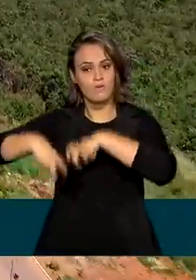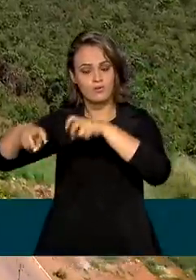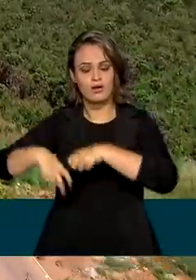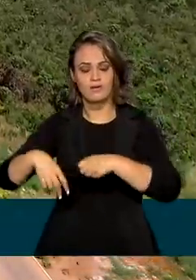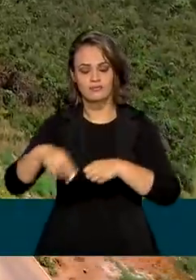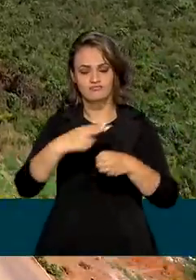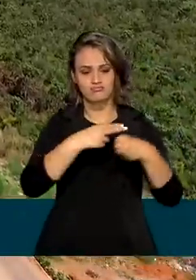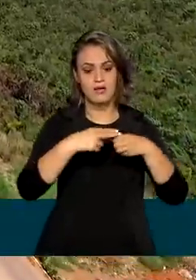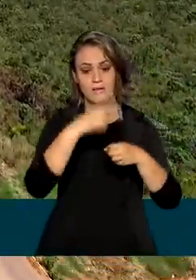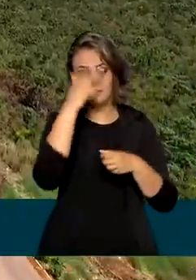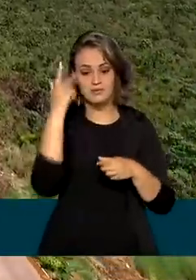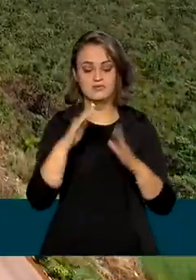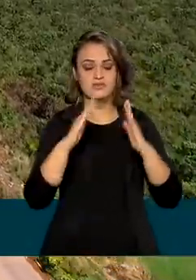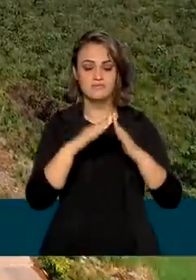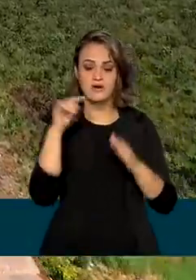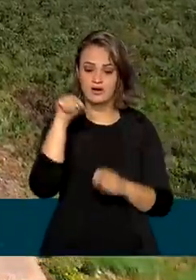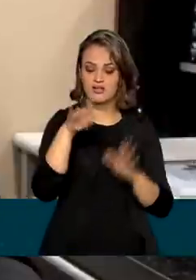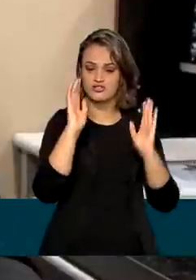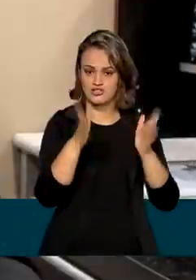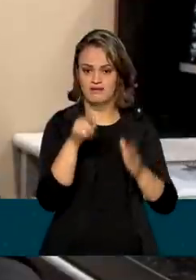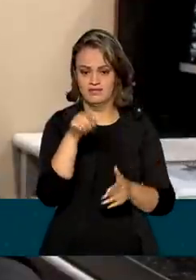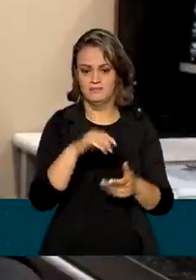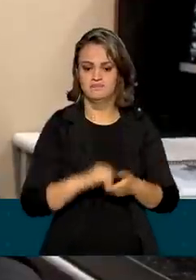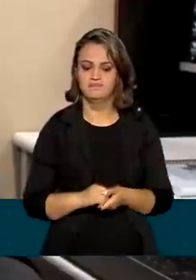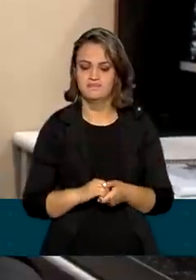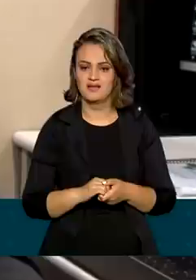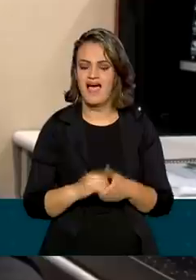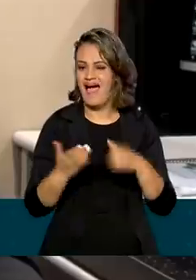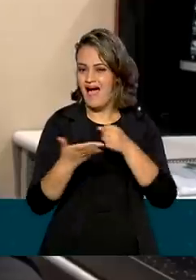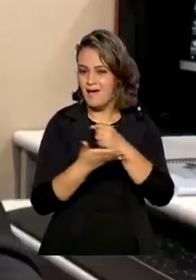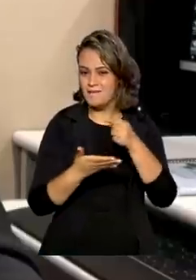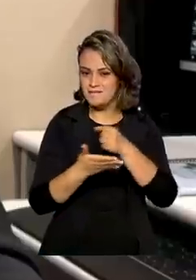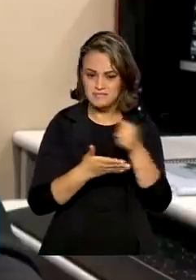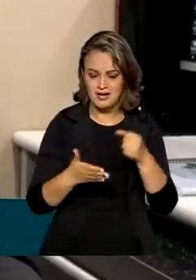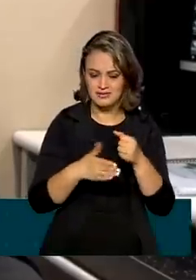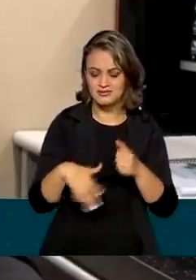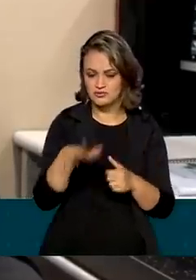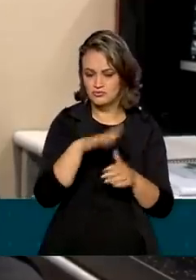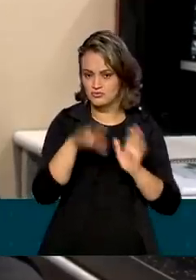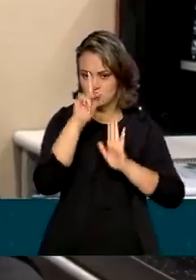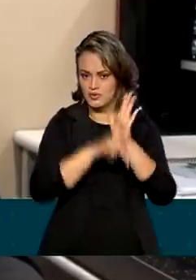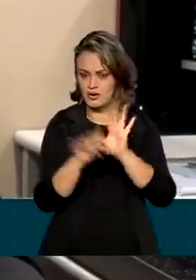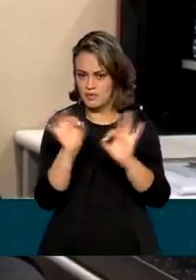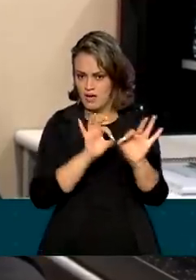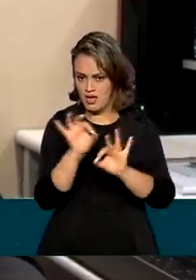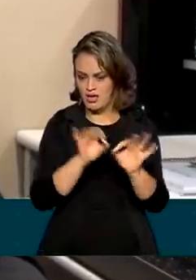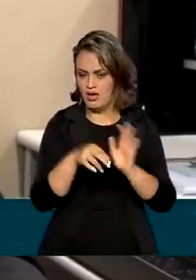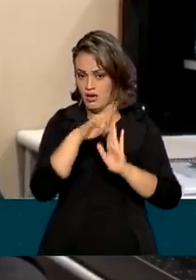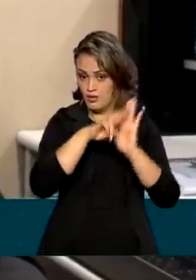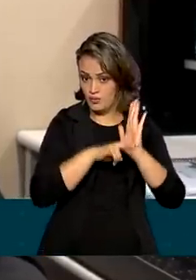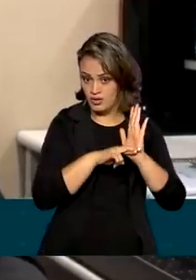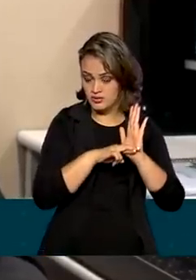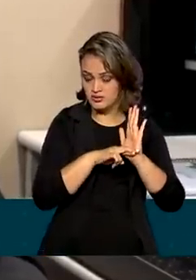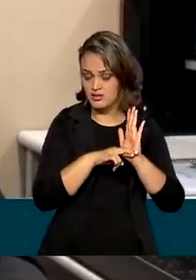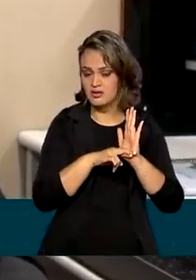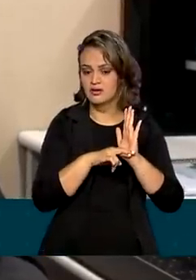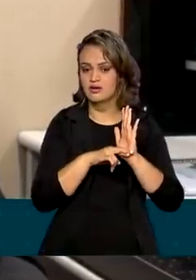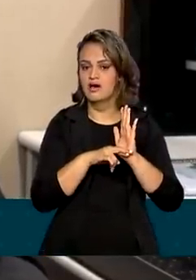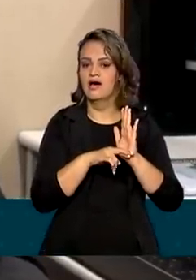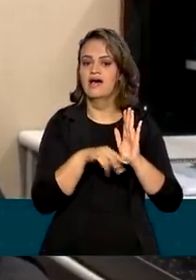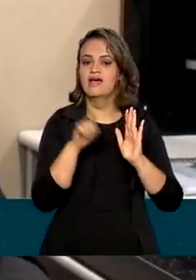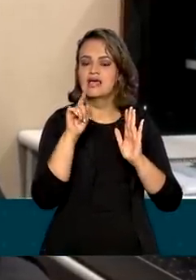já ocupa as áreas de forma regular. Toda a base operacional do programa Regulariza Mais está